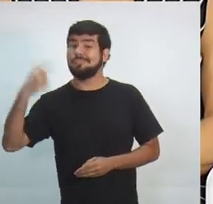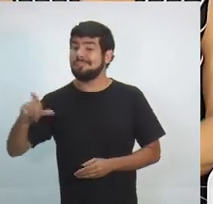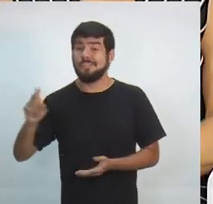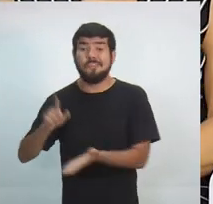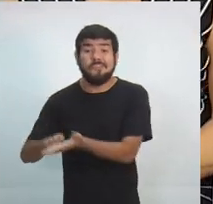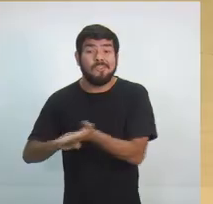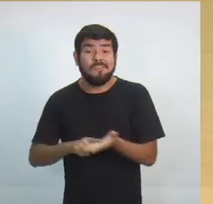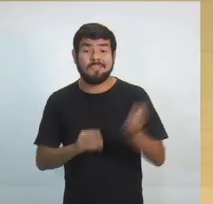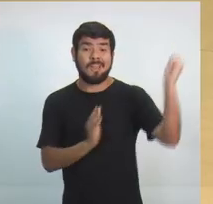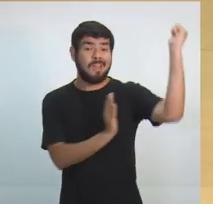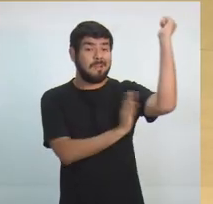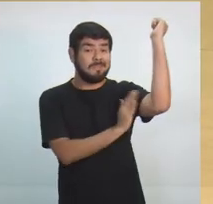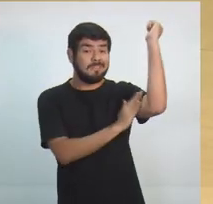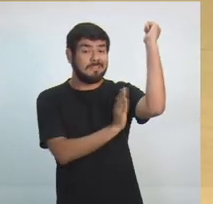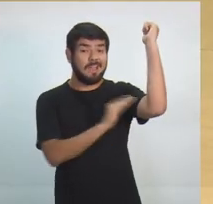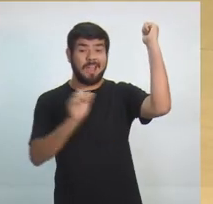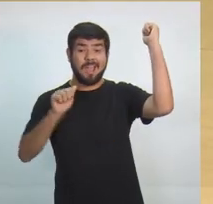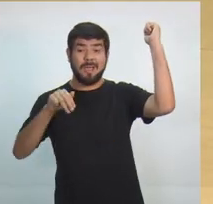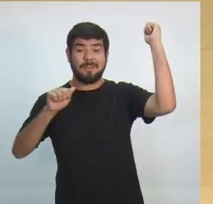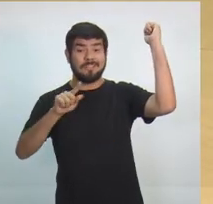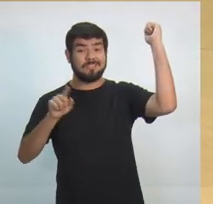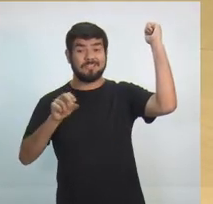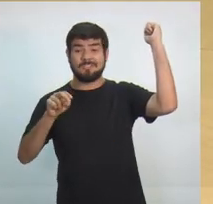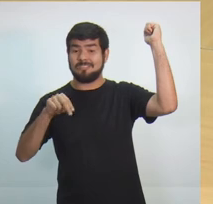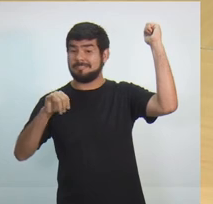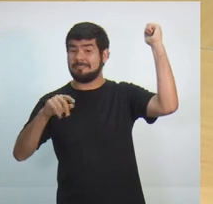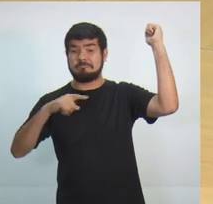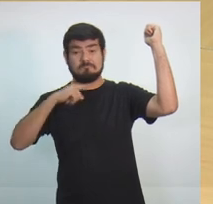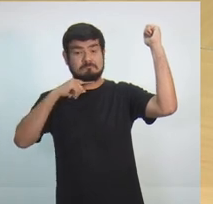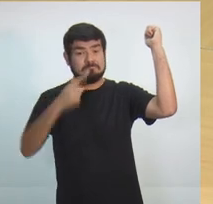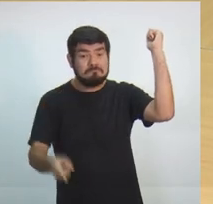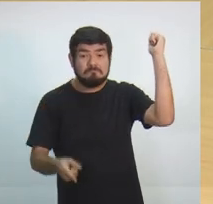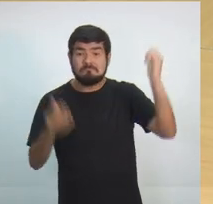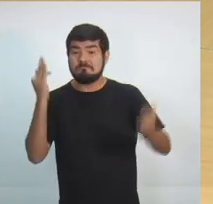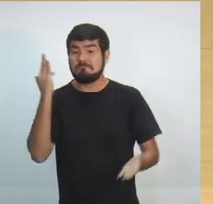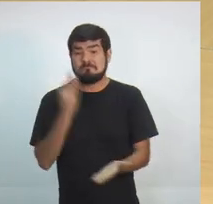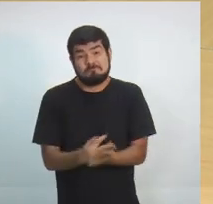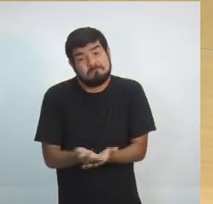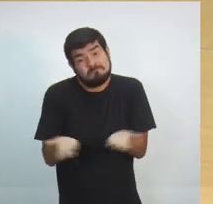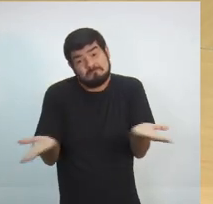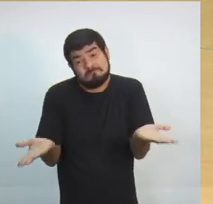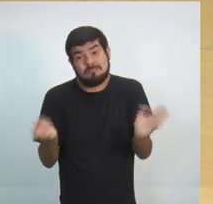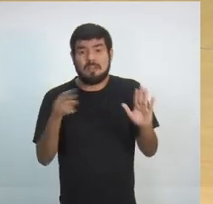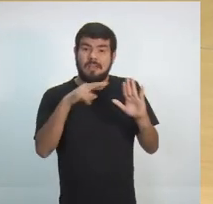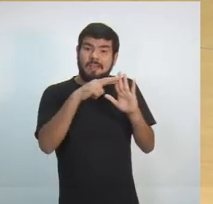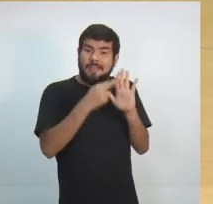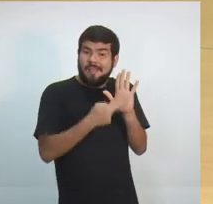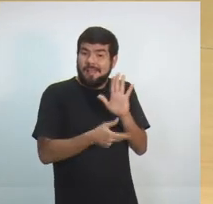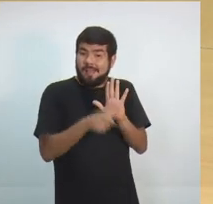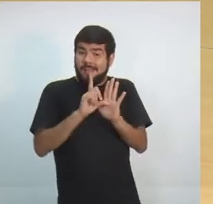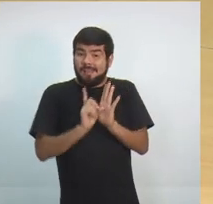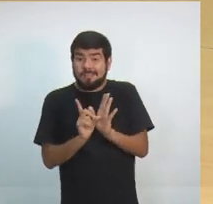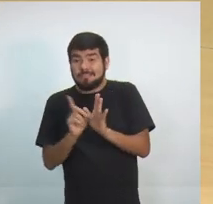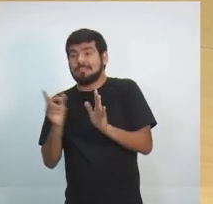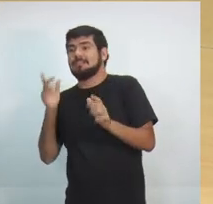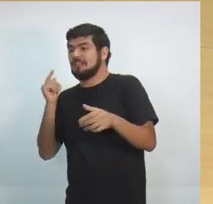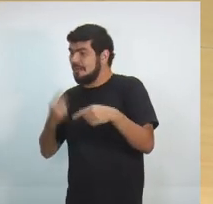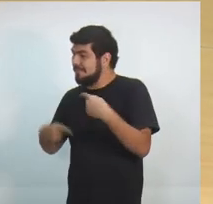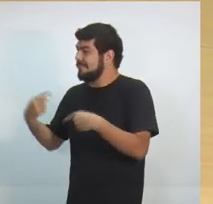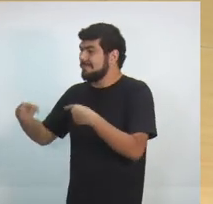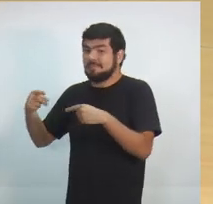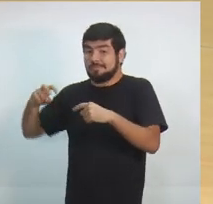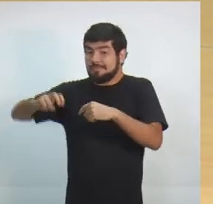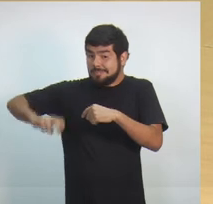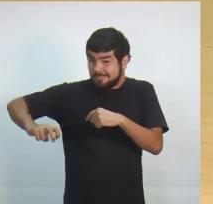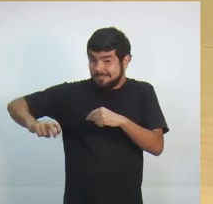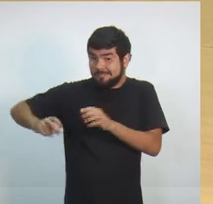não compareceu ao nosso debate. Você está acompanhando aí que, de acordo com as regras estabelecidas a todos os assessores e candidatos, o assento dele vai